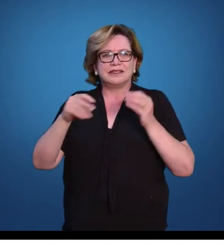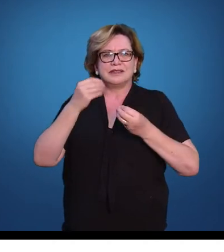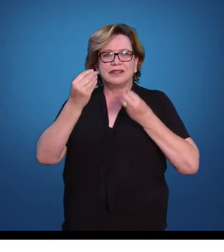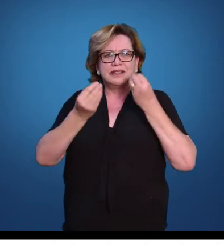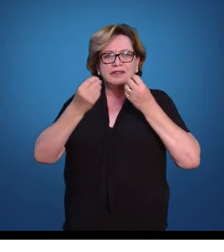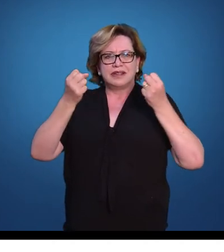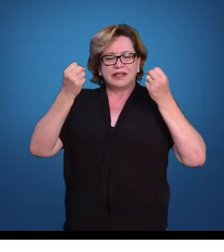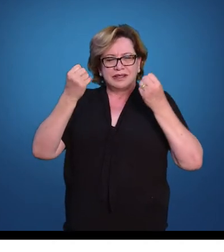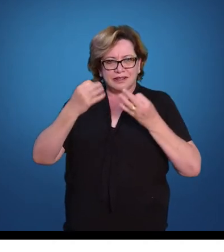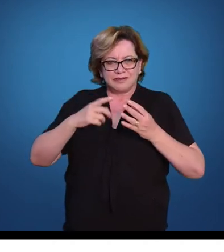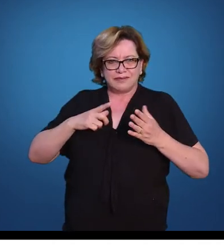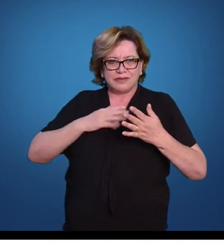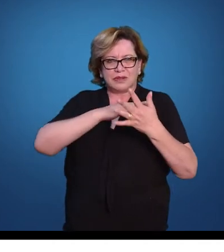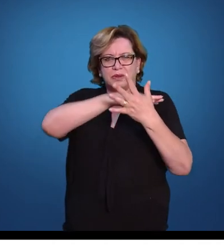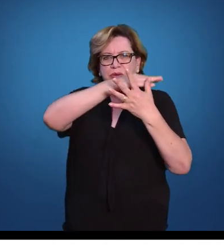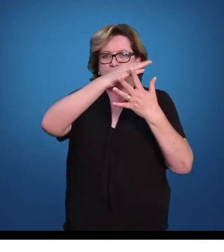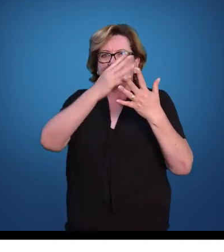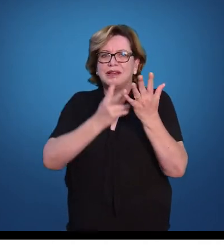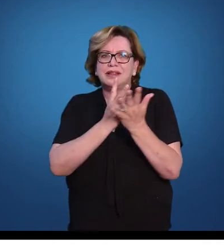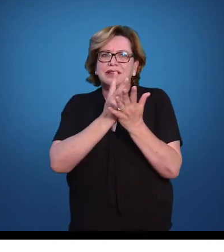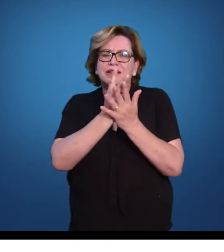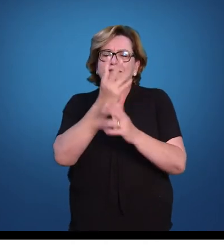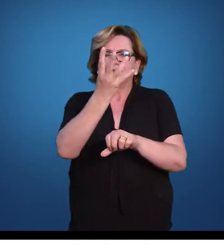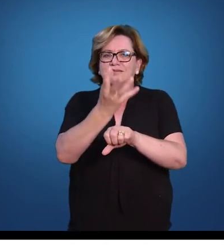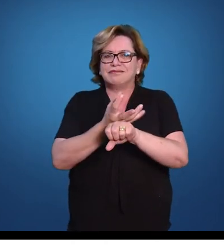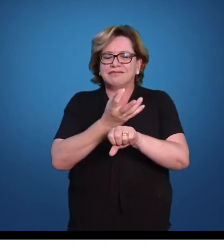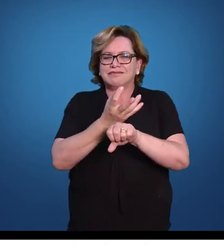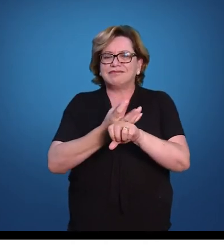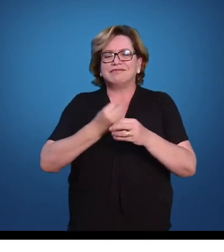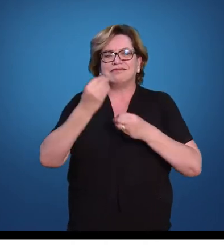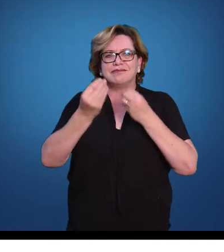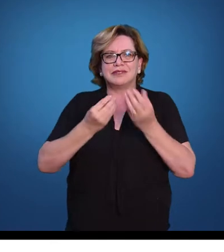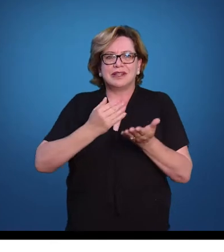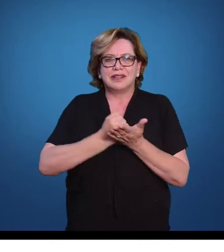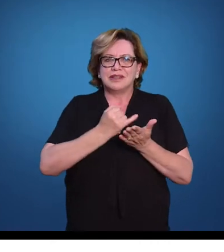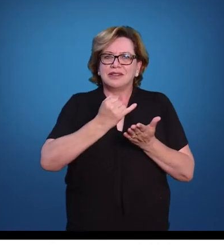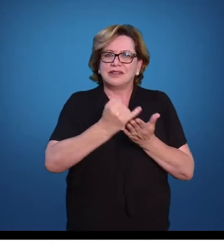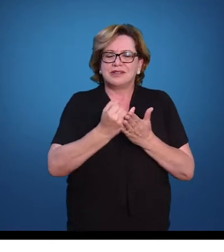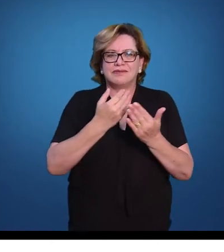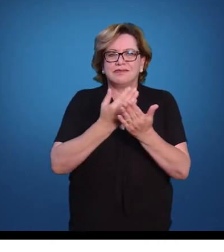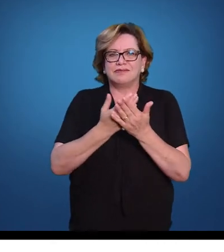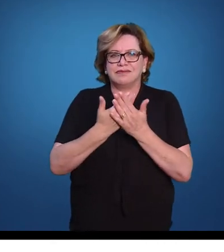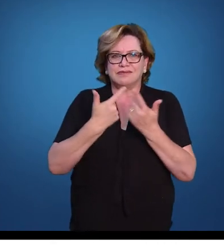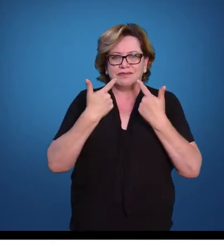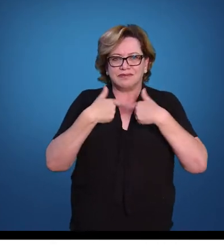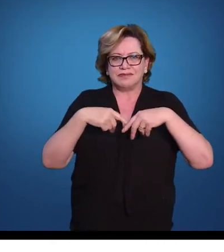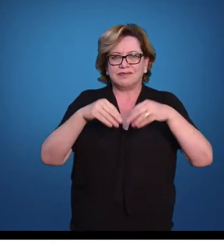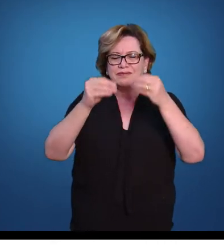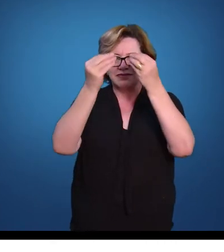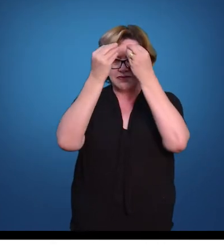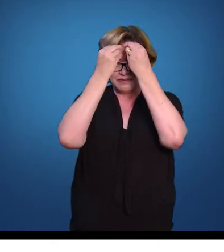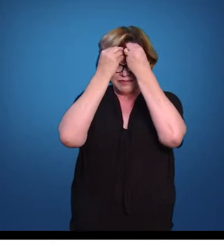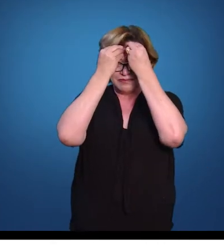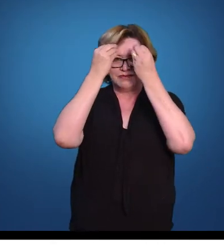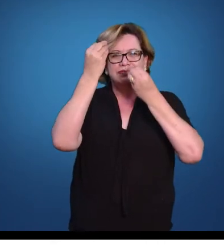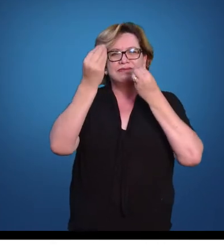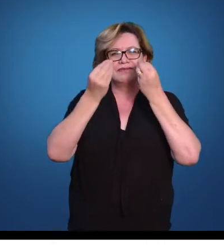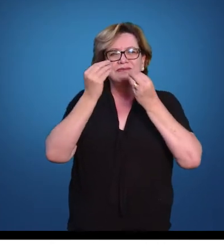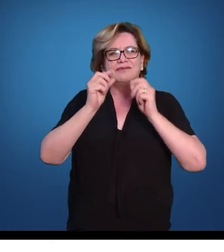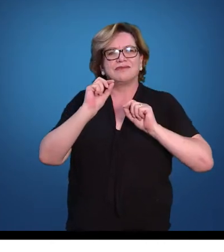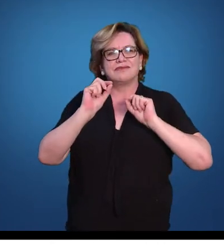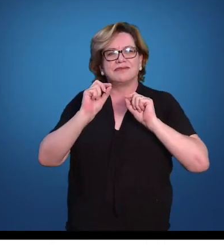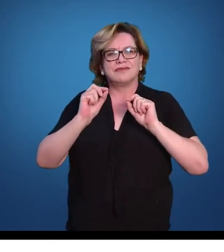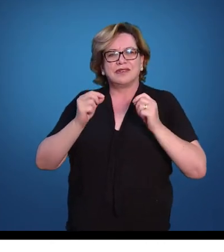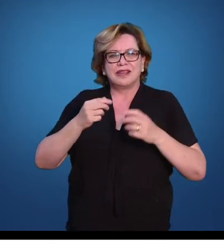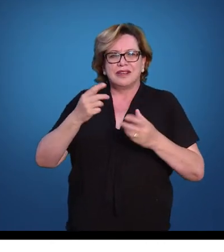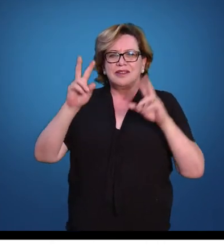vai percorrer todas as nossas conversas nessa disciplina Introdução aos Estudos Linguísticos. E o tema que vai monitorar,